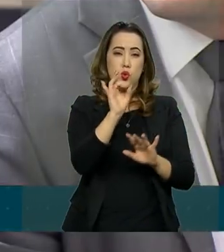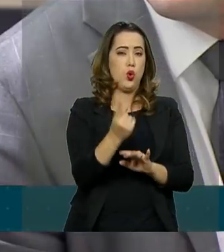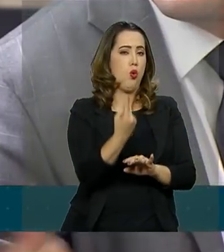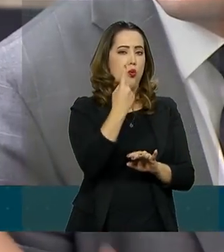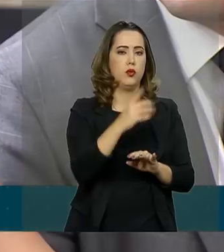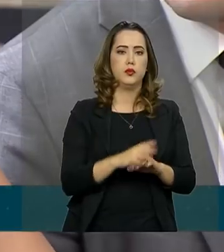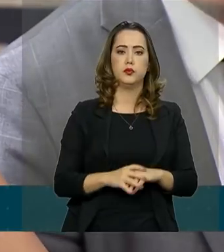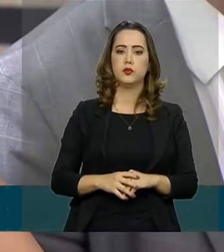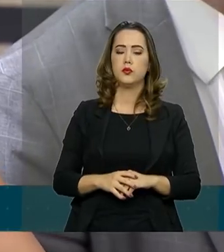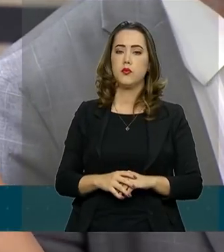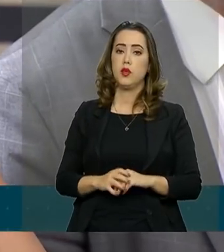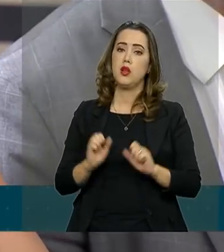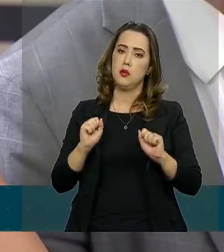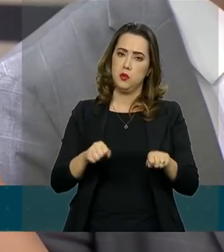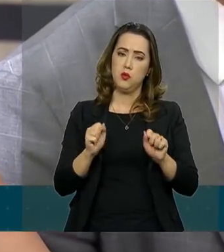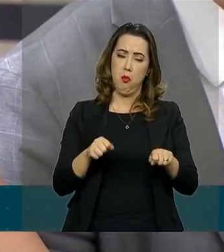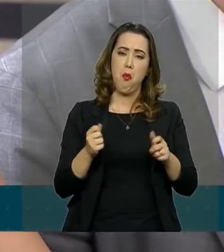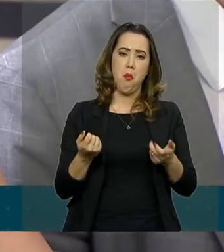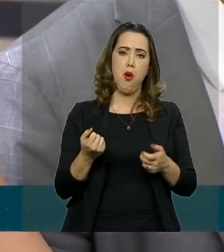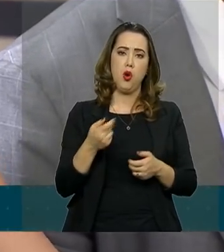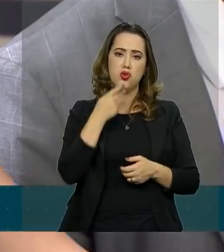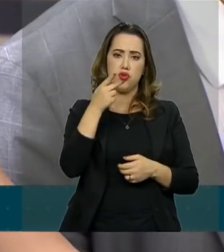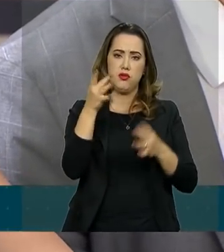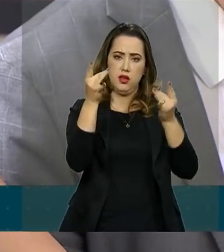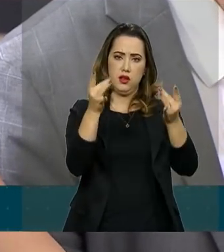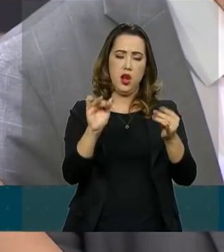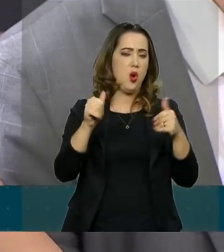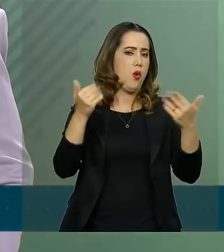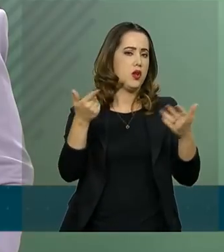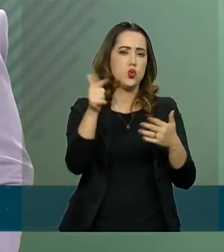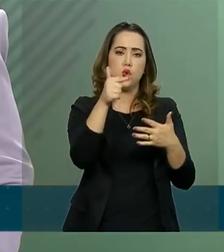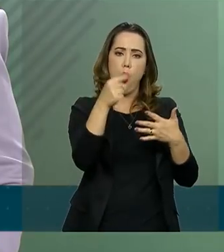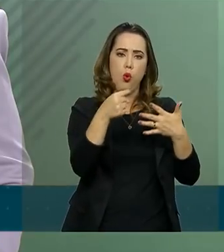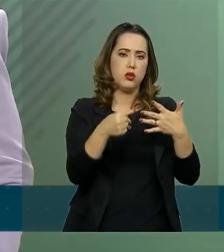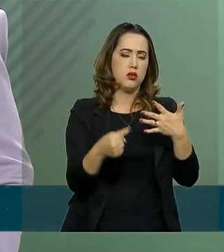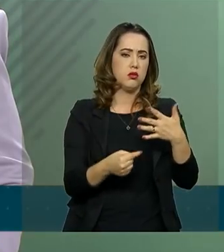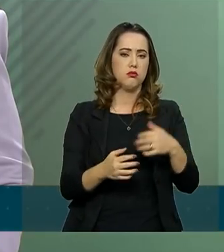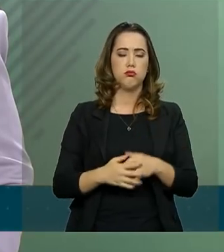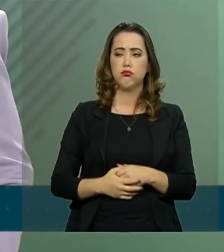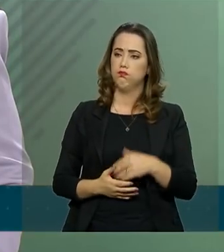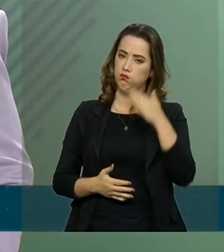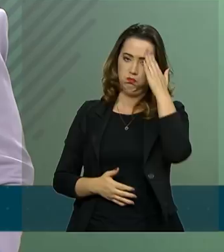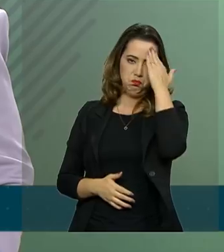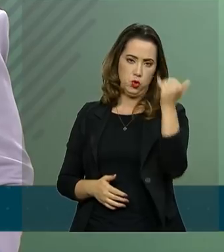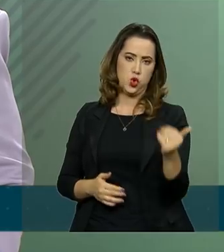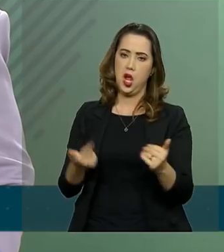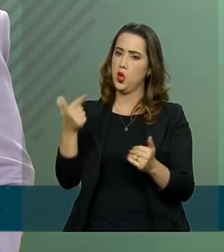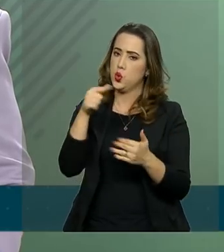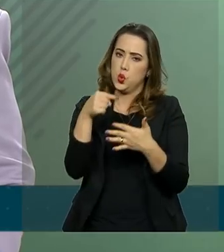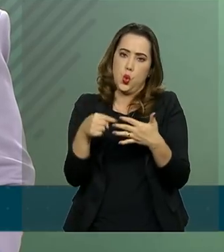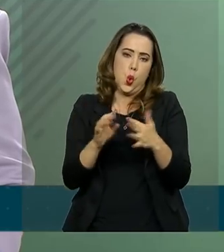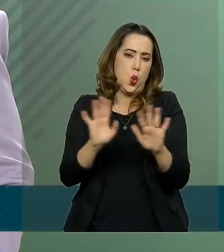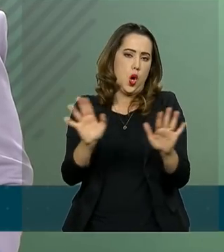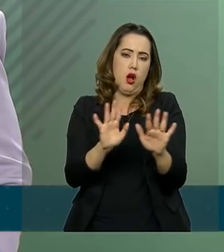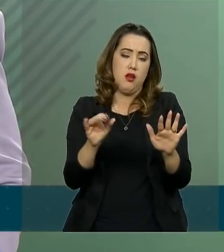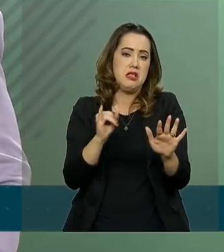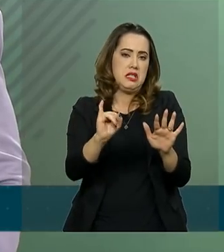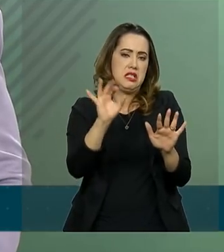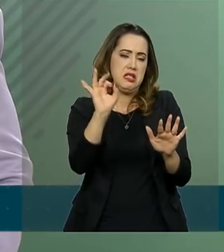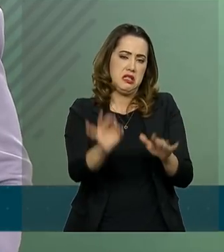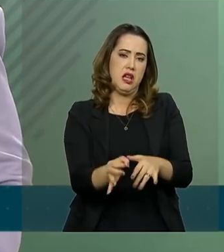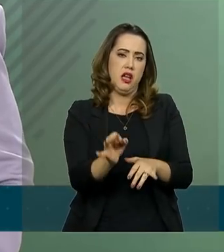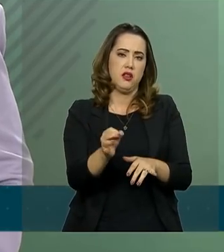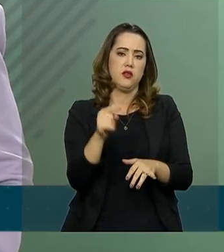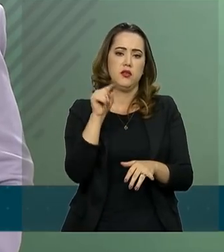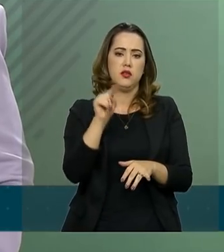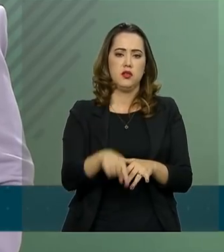Então, se você pudesse citar quais outras, eu queria saber se já... Eu desconheço quais venham a ser as outras e até desconheço se efetivamente